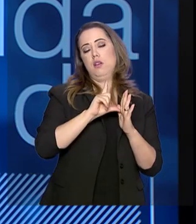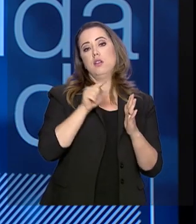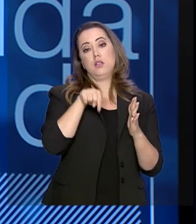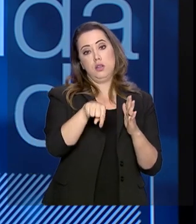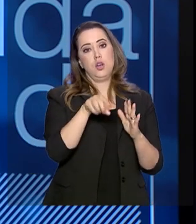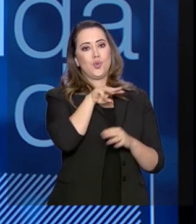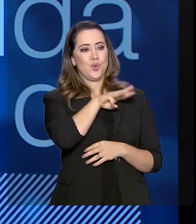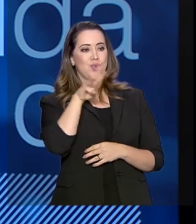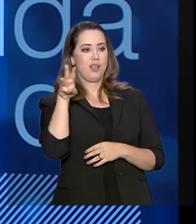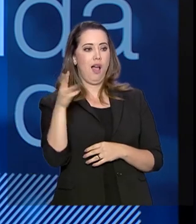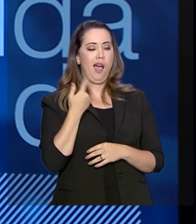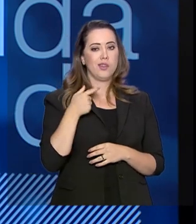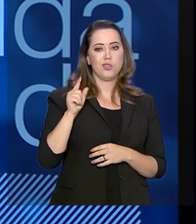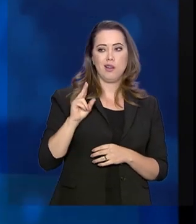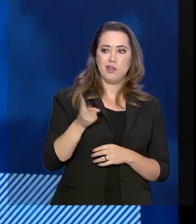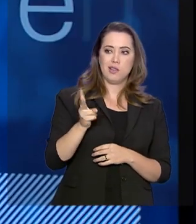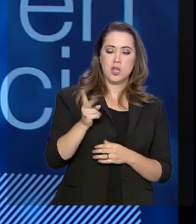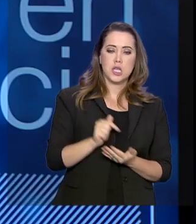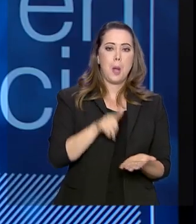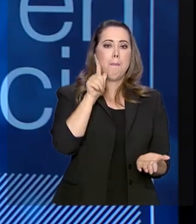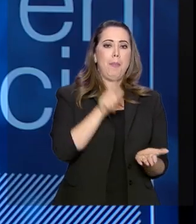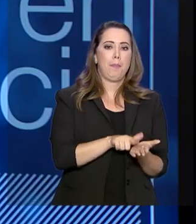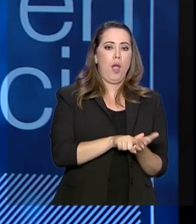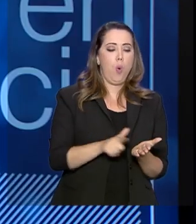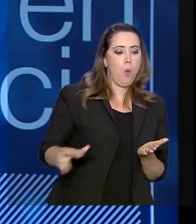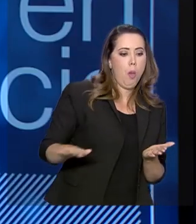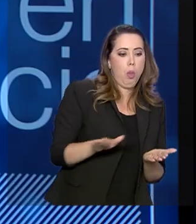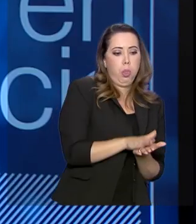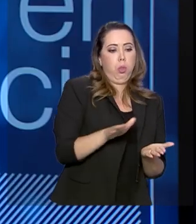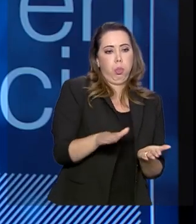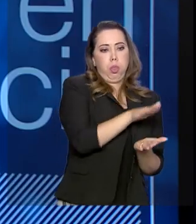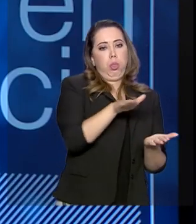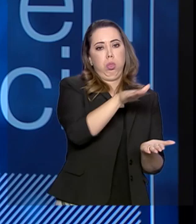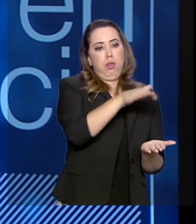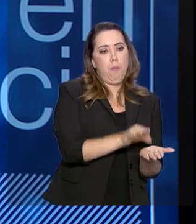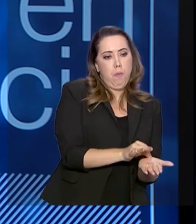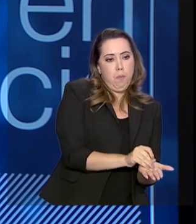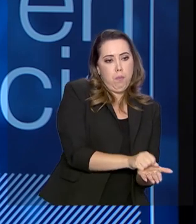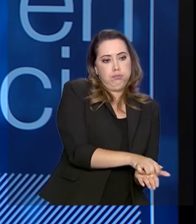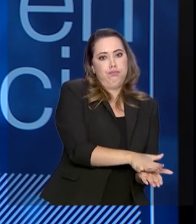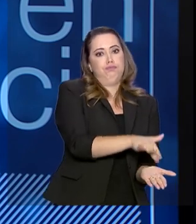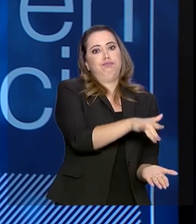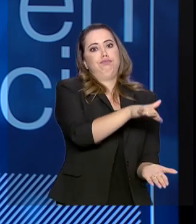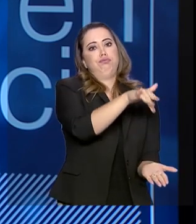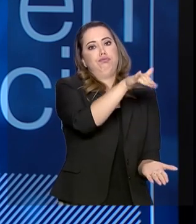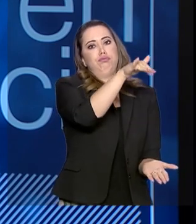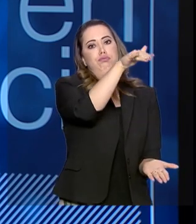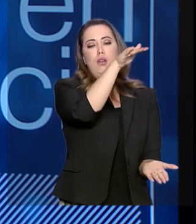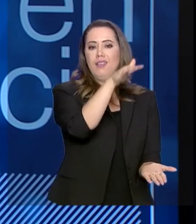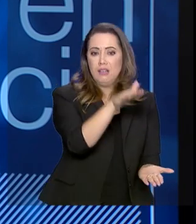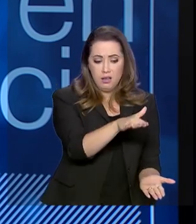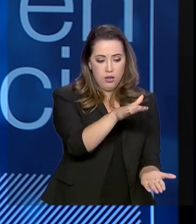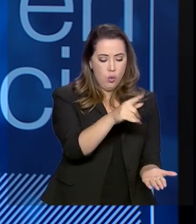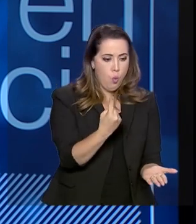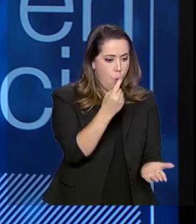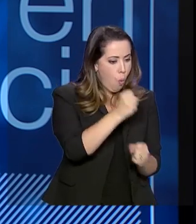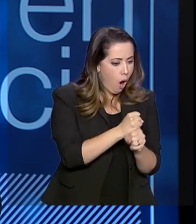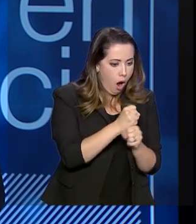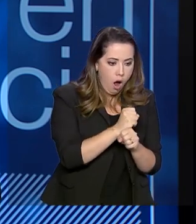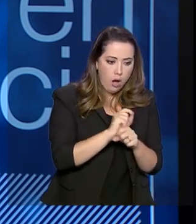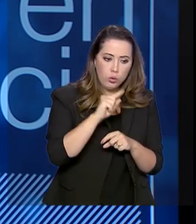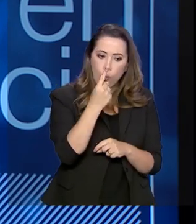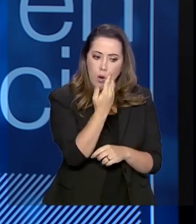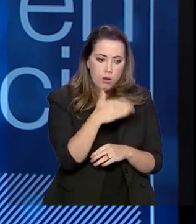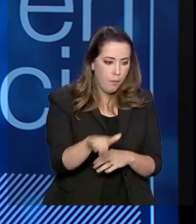ele ficava acumulando um calhamaço de papel, de medições, de notas fiscais, e aí um ano, um ano e meio